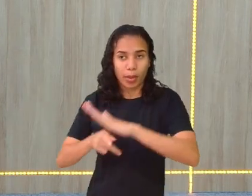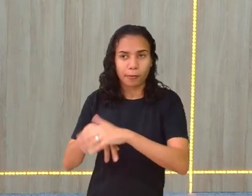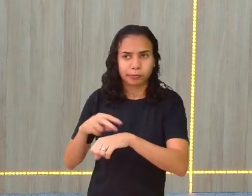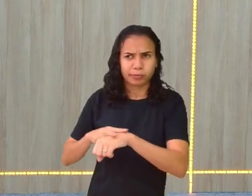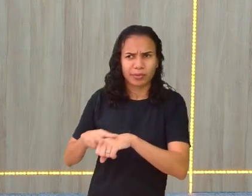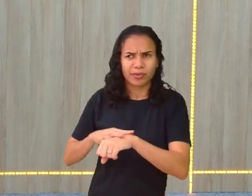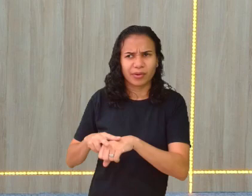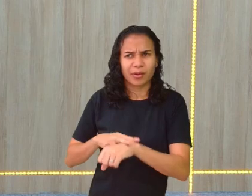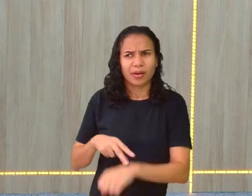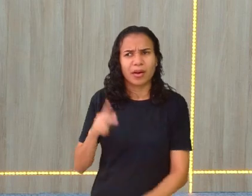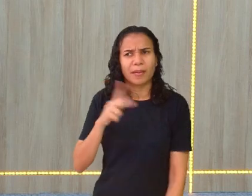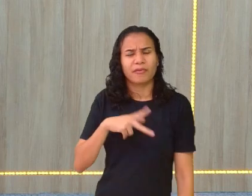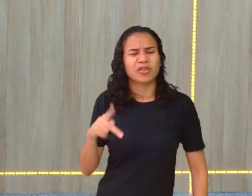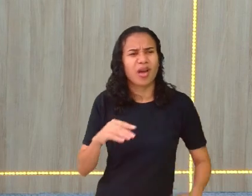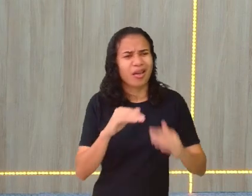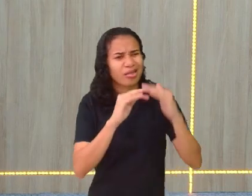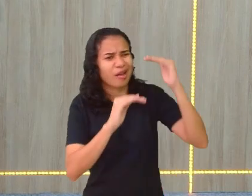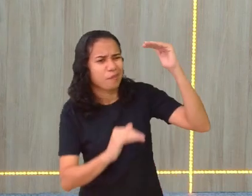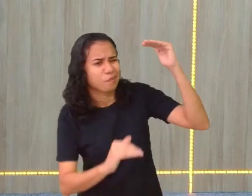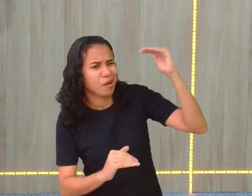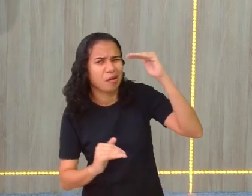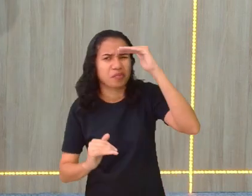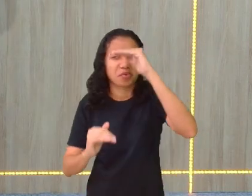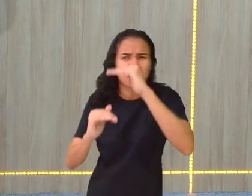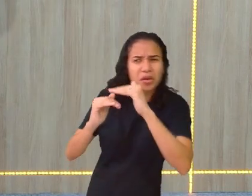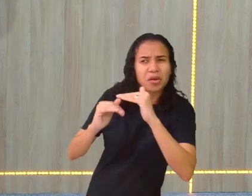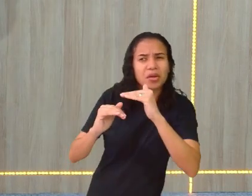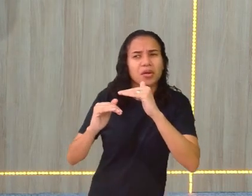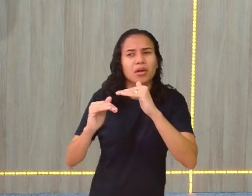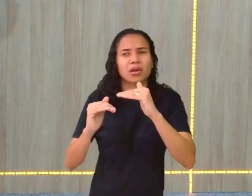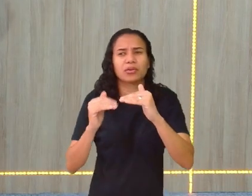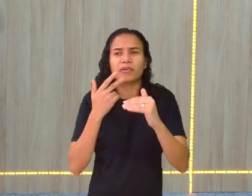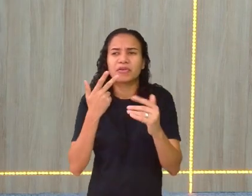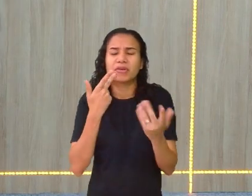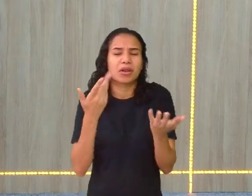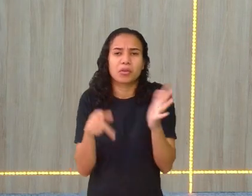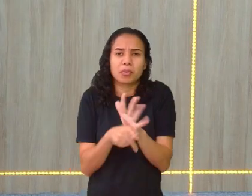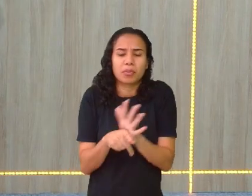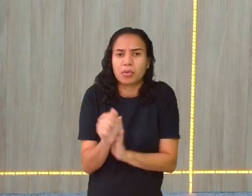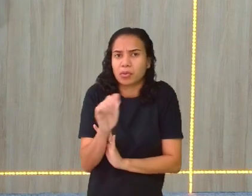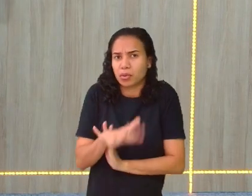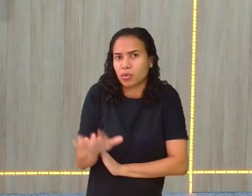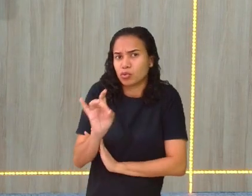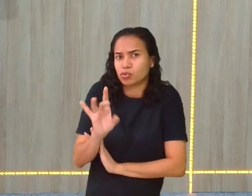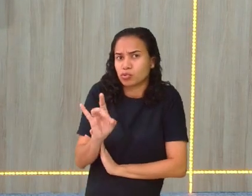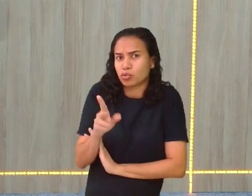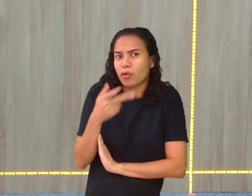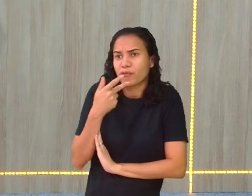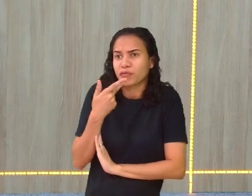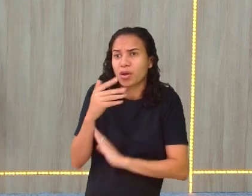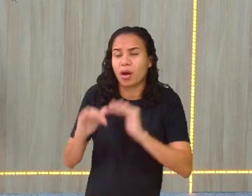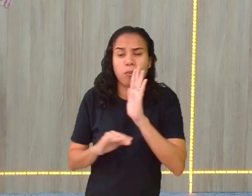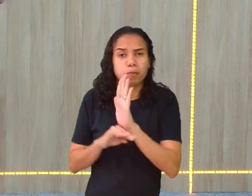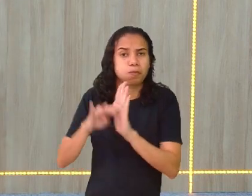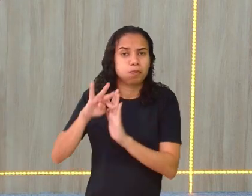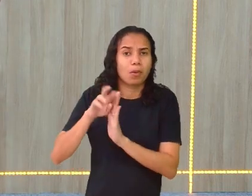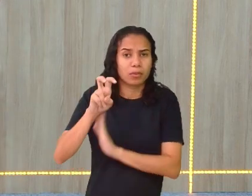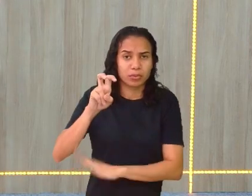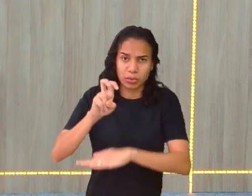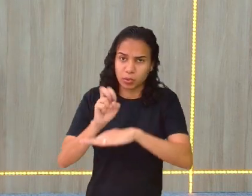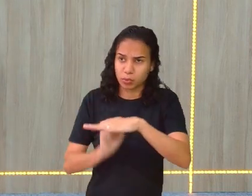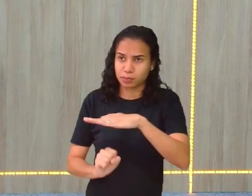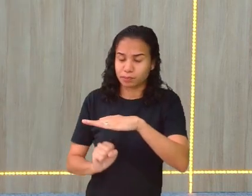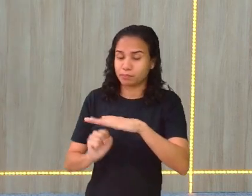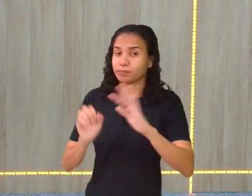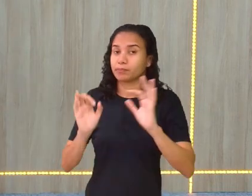Eita, professora, aqui está maior do que aqui. Eu não estou falando do espaço, eu não estou falando de nada, eu estou dizendo só que enche cinco oitavos.